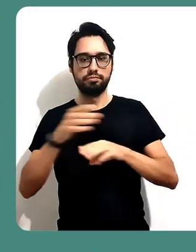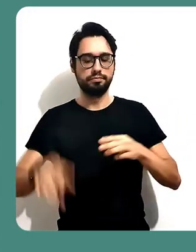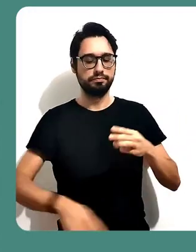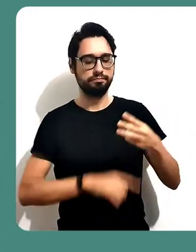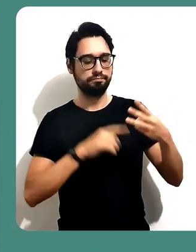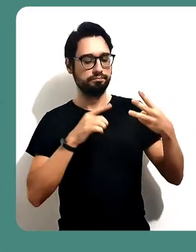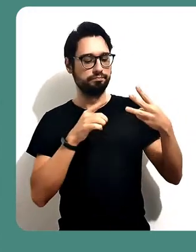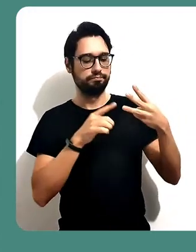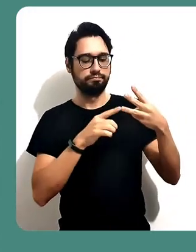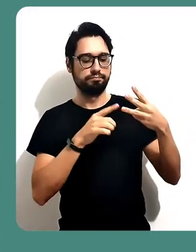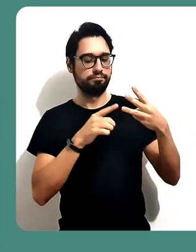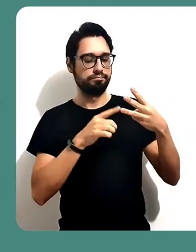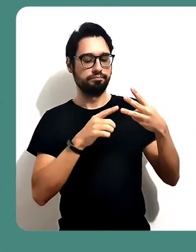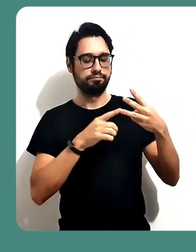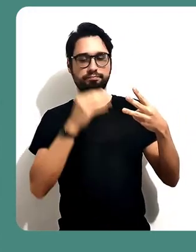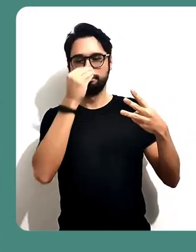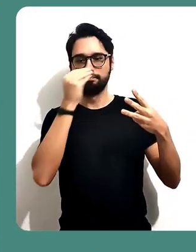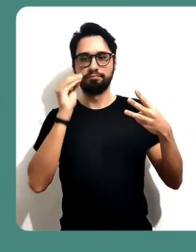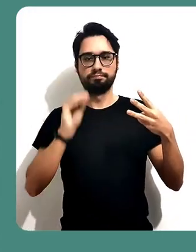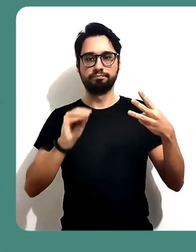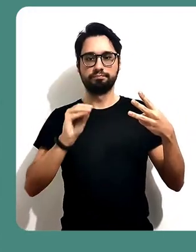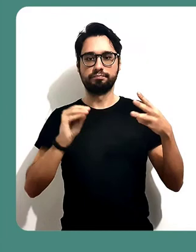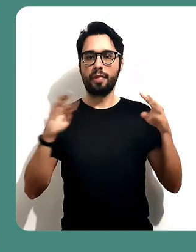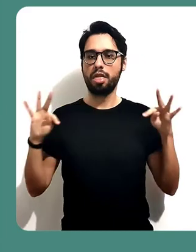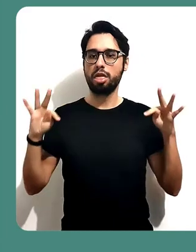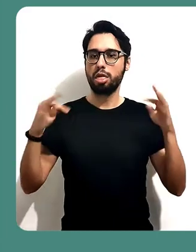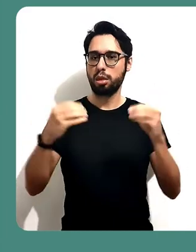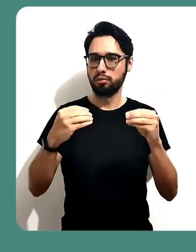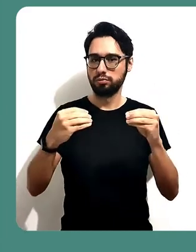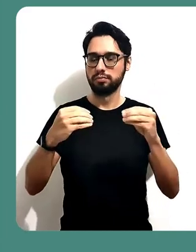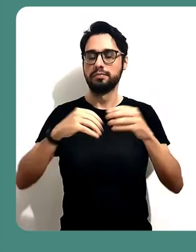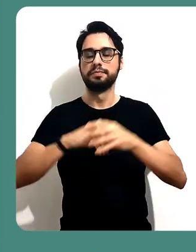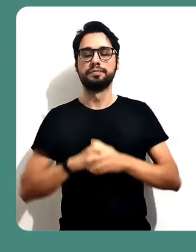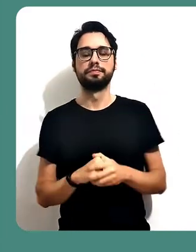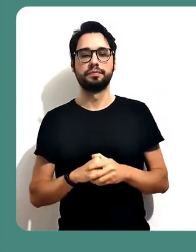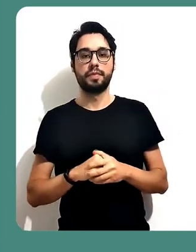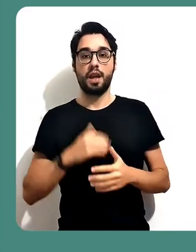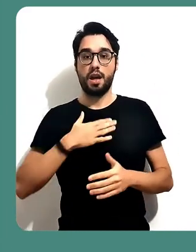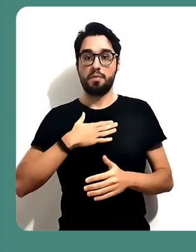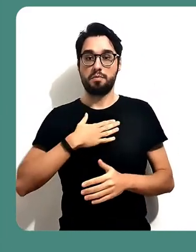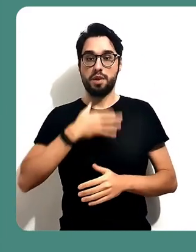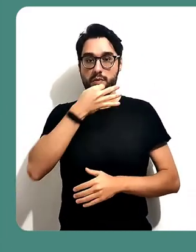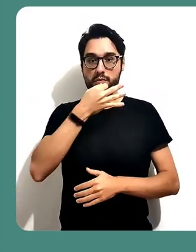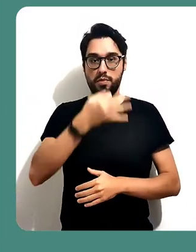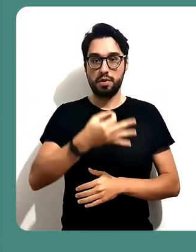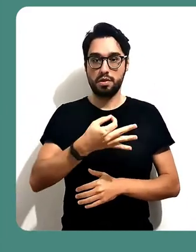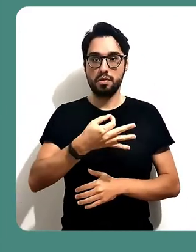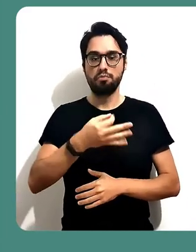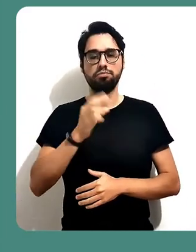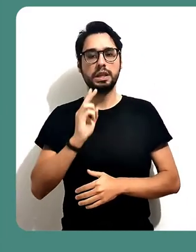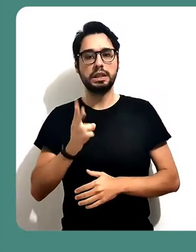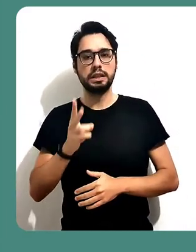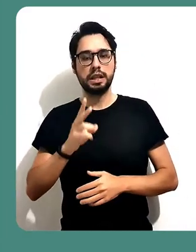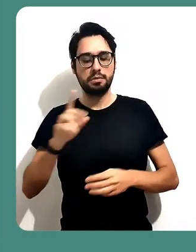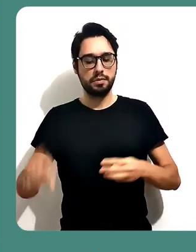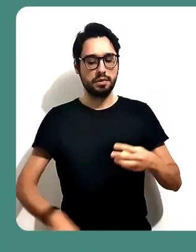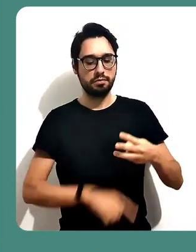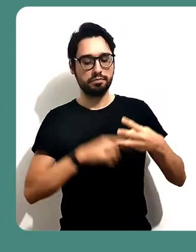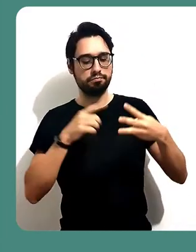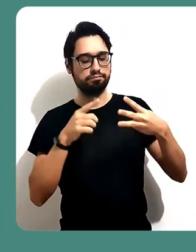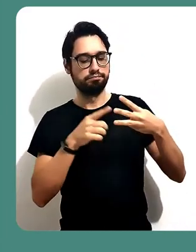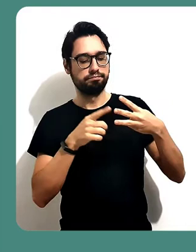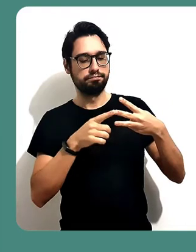na transmissão sem a sua aprovação. E por último é rejeitar todos. A